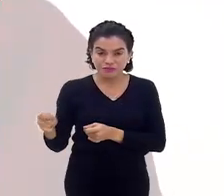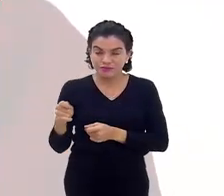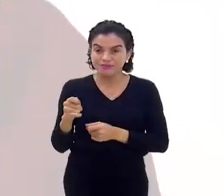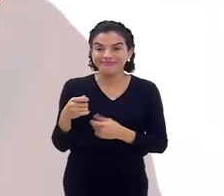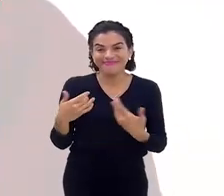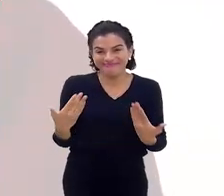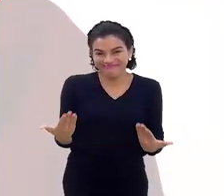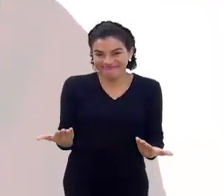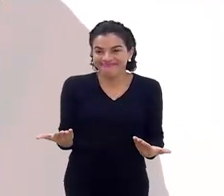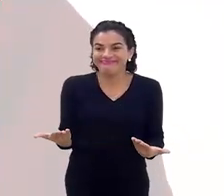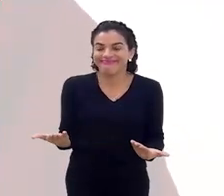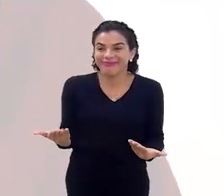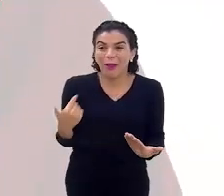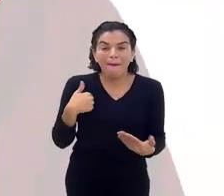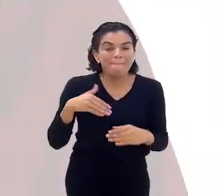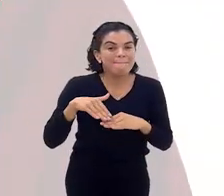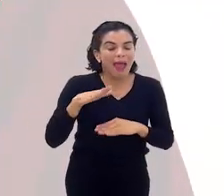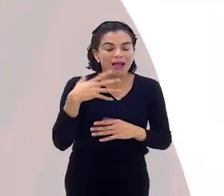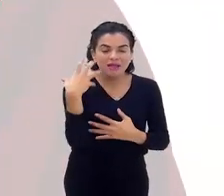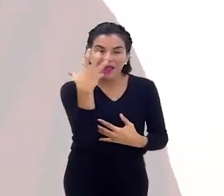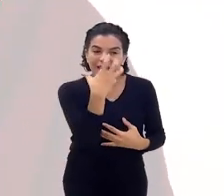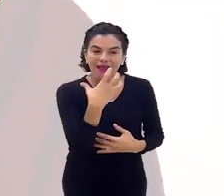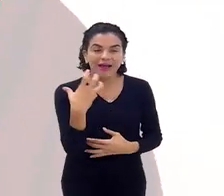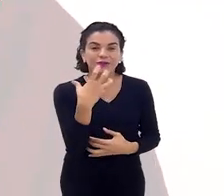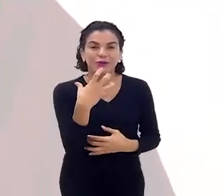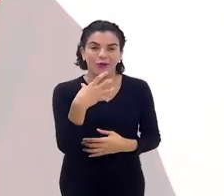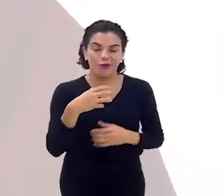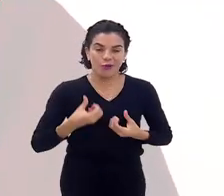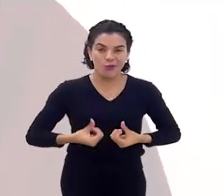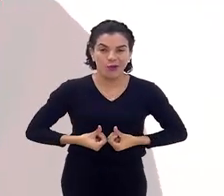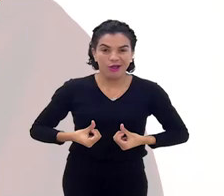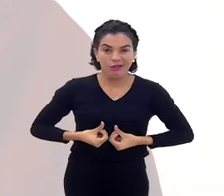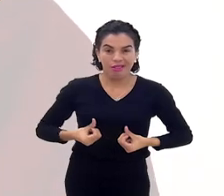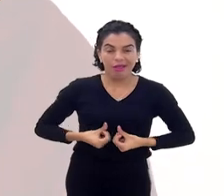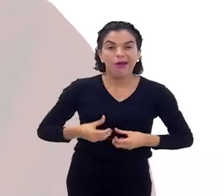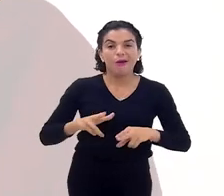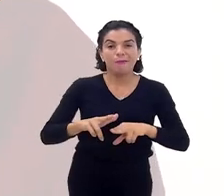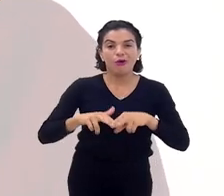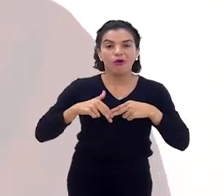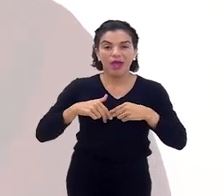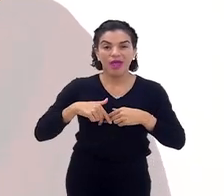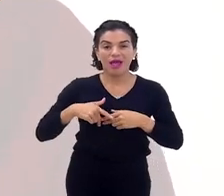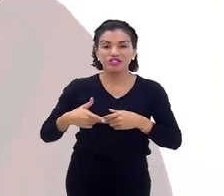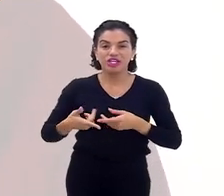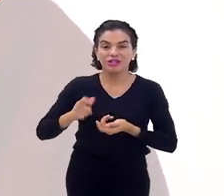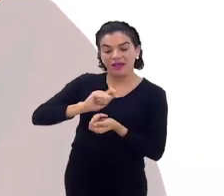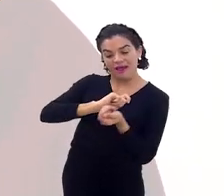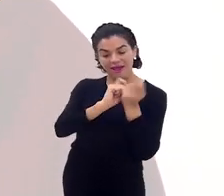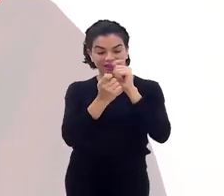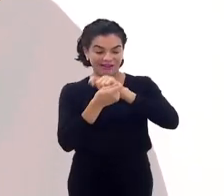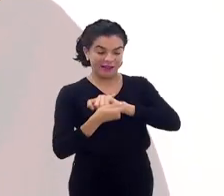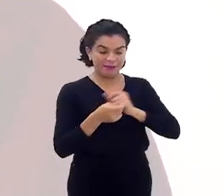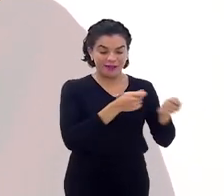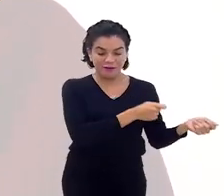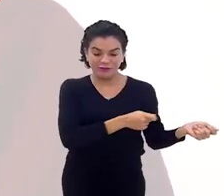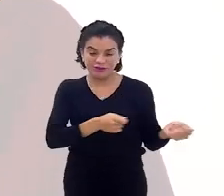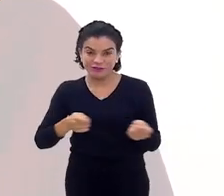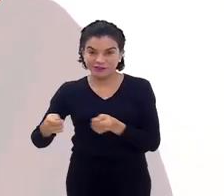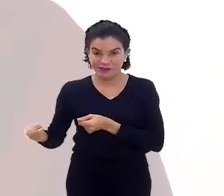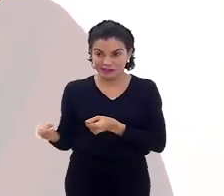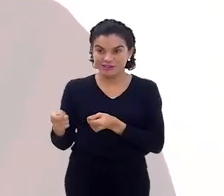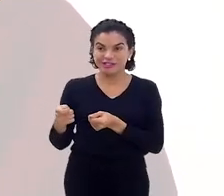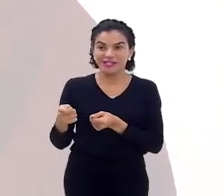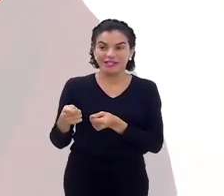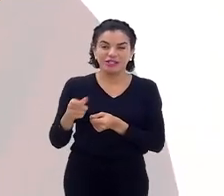das coisas que mais me encantou no budismo é o fato de a gente trazer para o dia a dia o máximo a